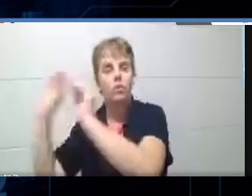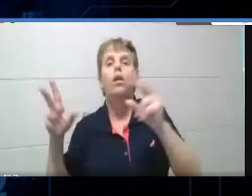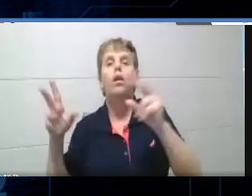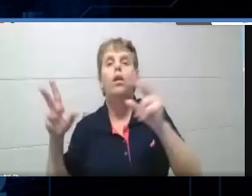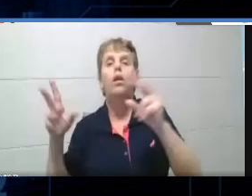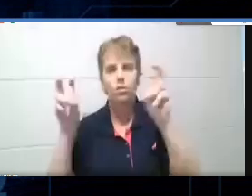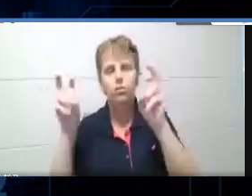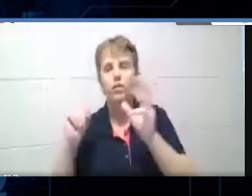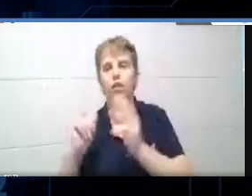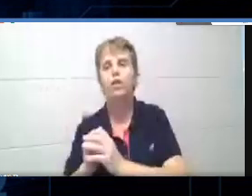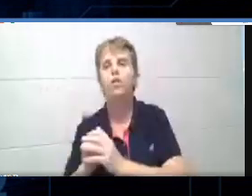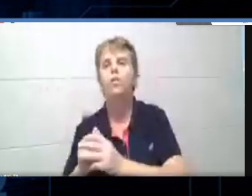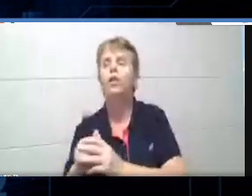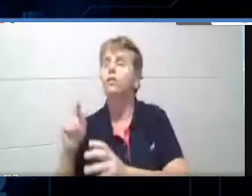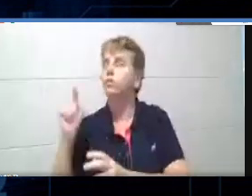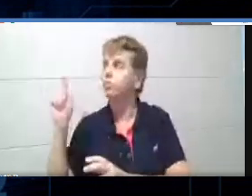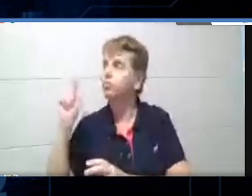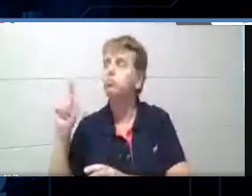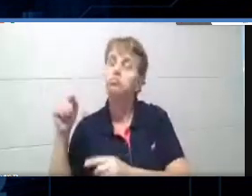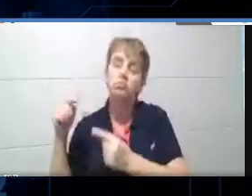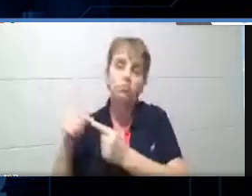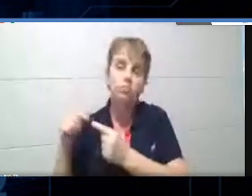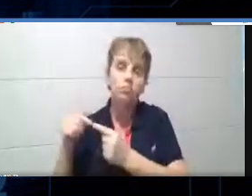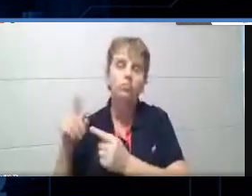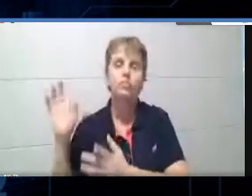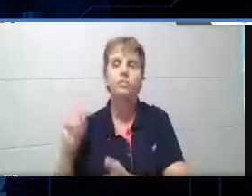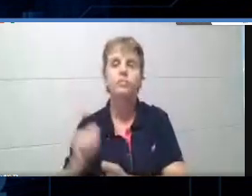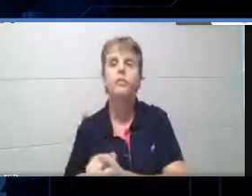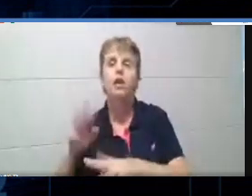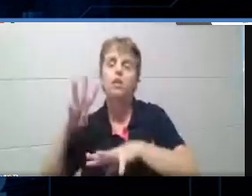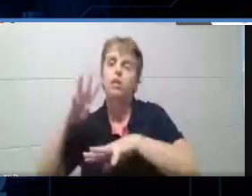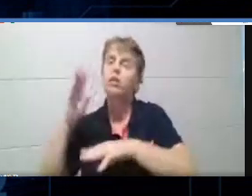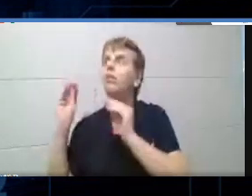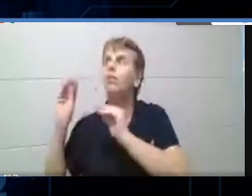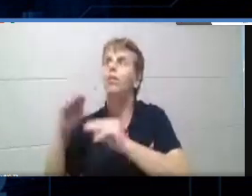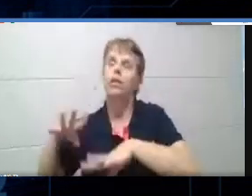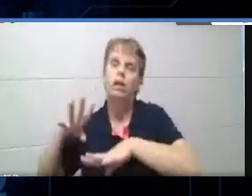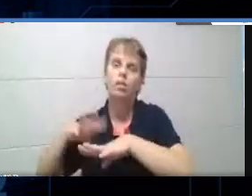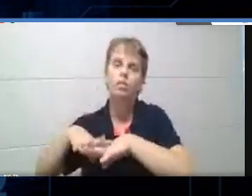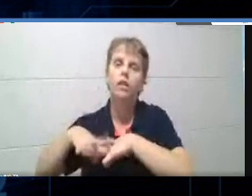quiz ele vai tratar. No caso, eu vou colocar matemática. Next.